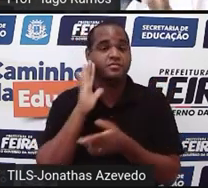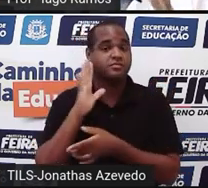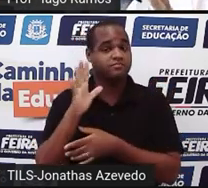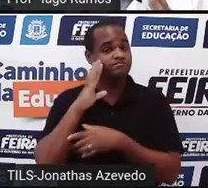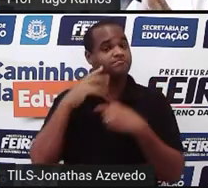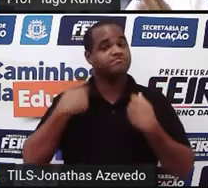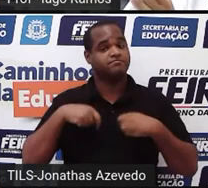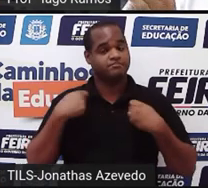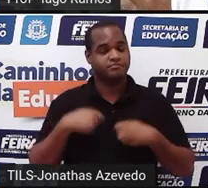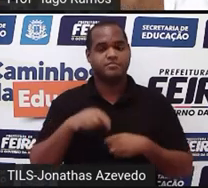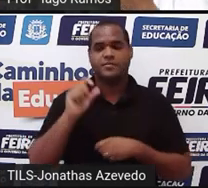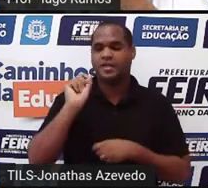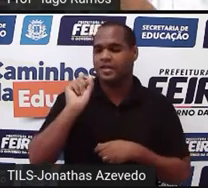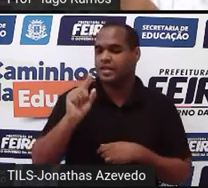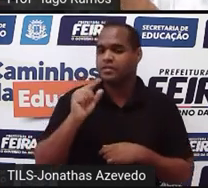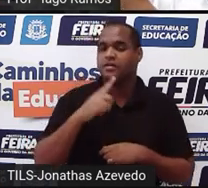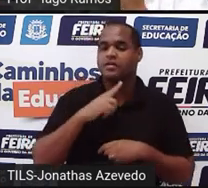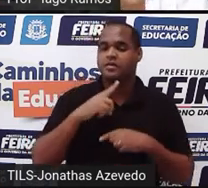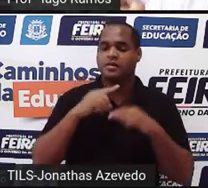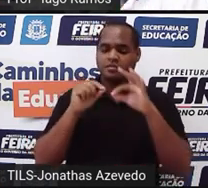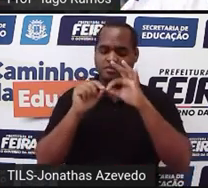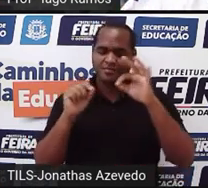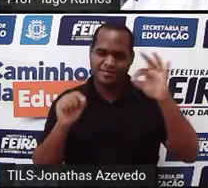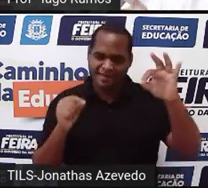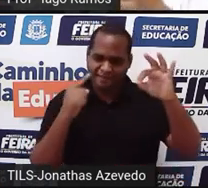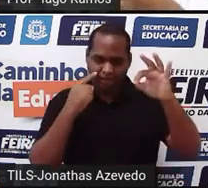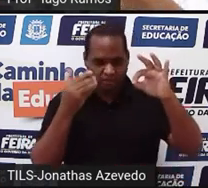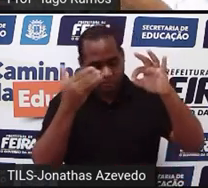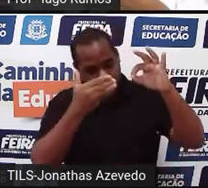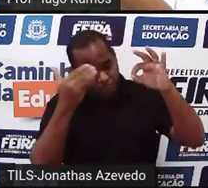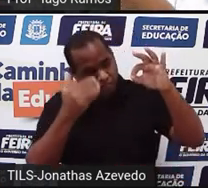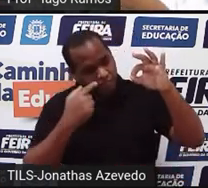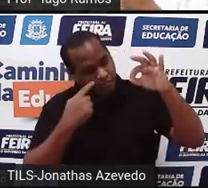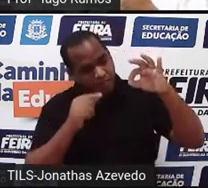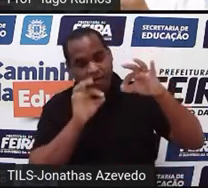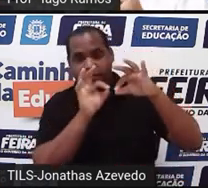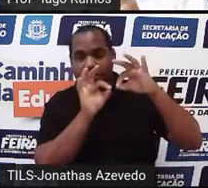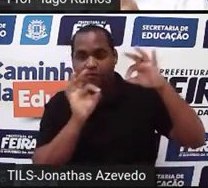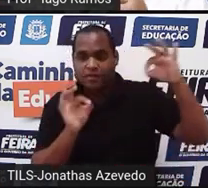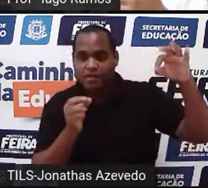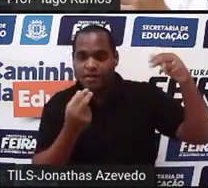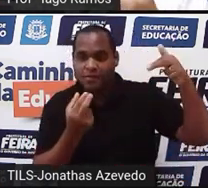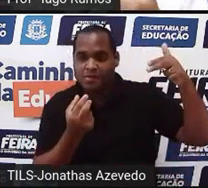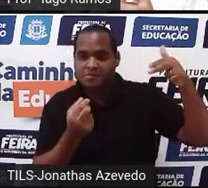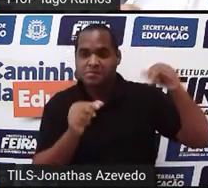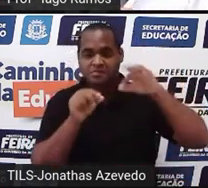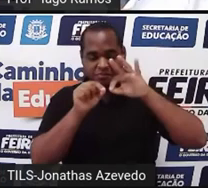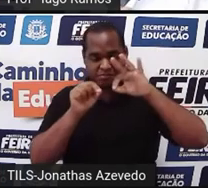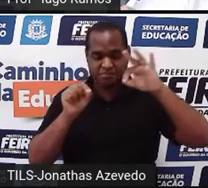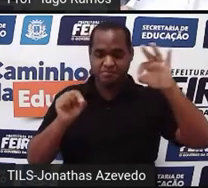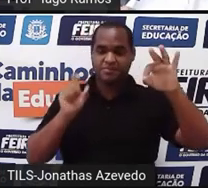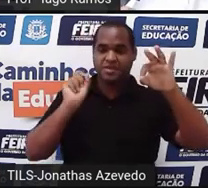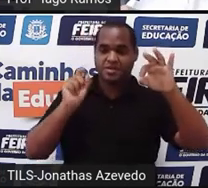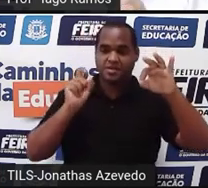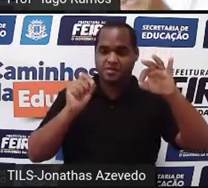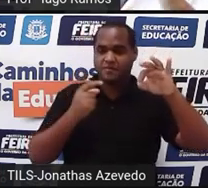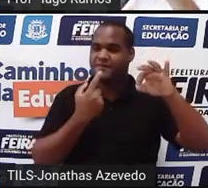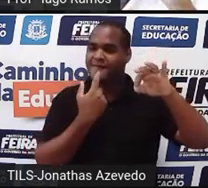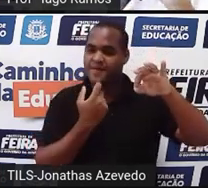A reta azul está em cima da vermelha. Está no mesmo lugar da reta vermelha.